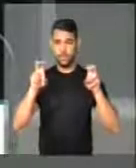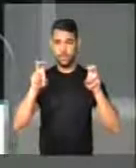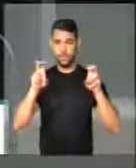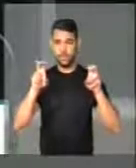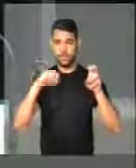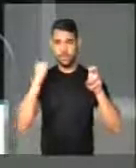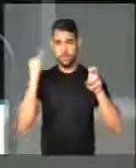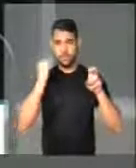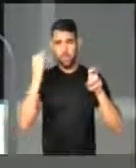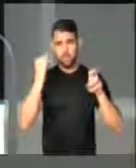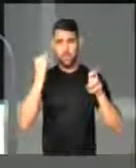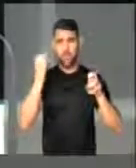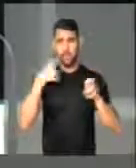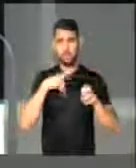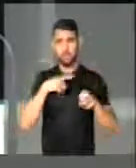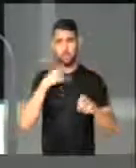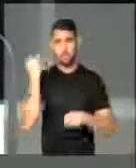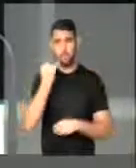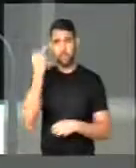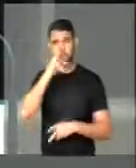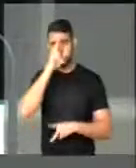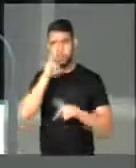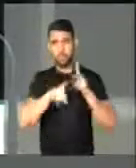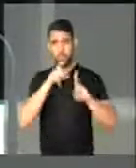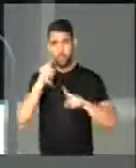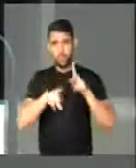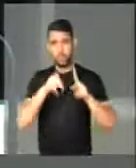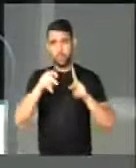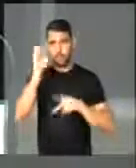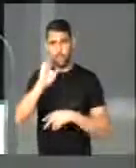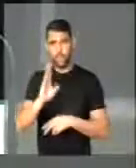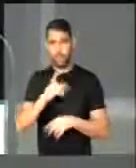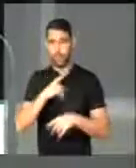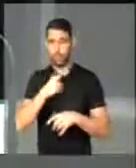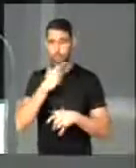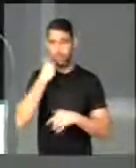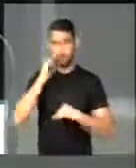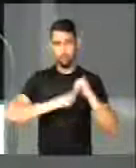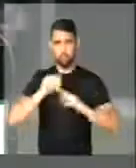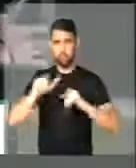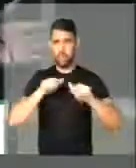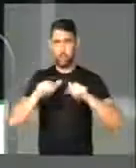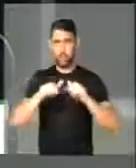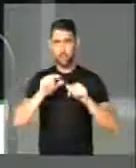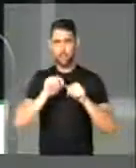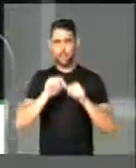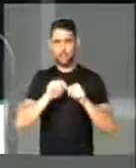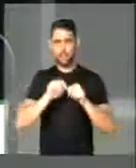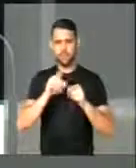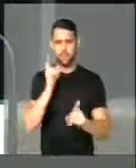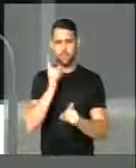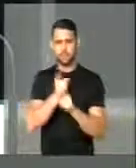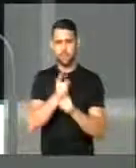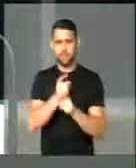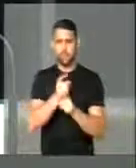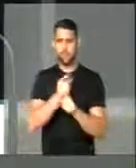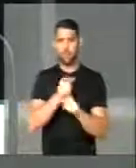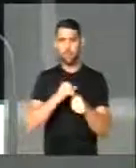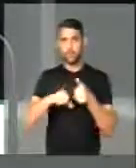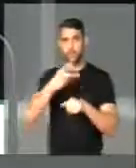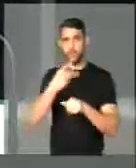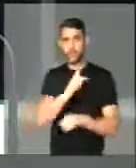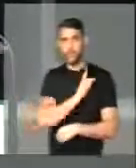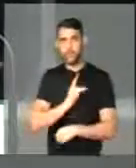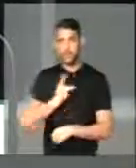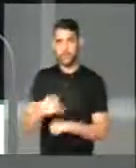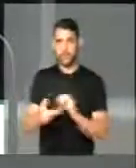extremamente caros à sociedade brasileira e aos próprios trabalhadores. Iremos enfrentar por uma manobra do presidente desta Casa